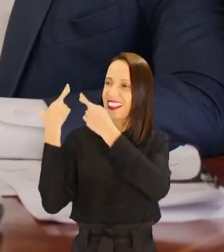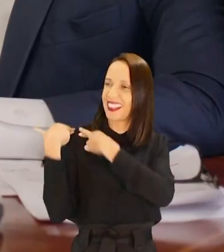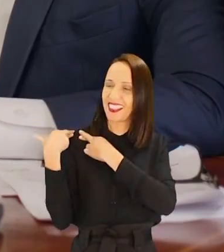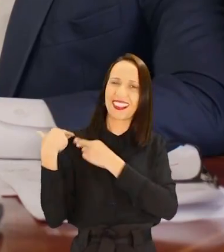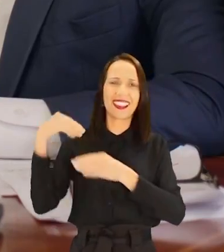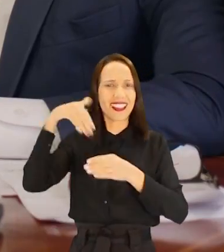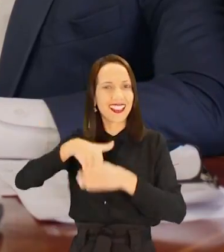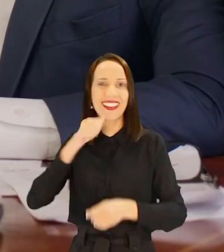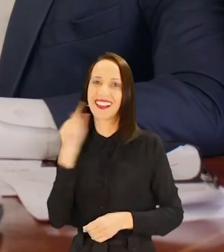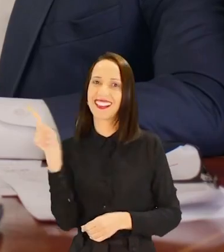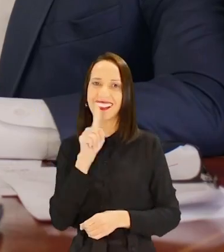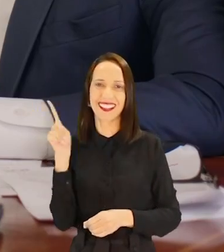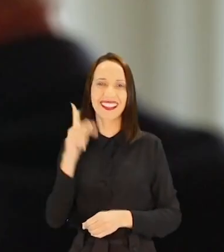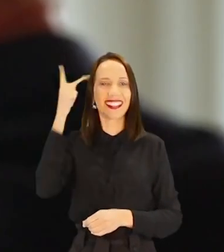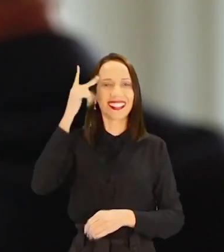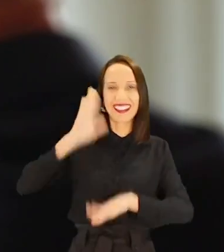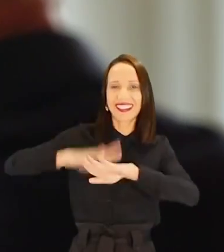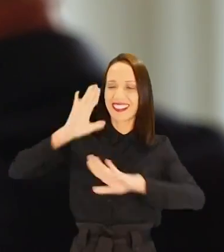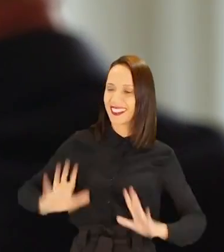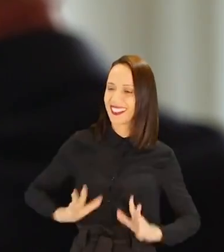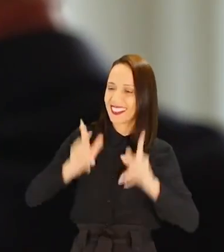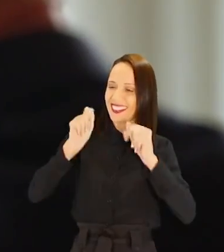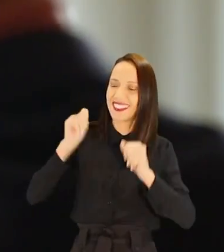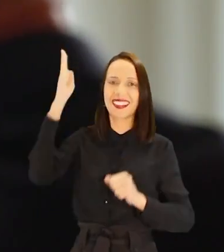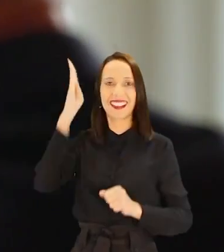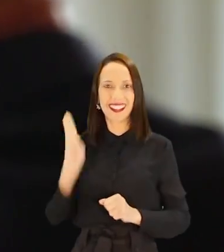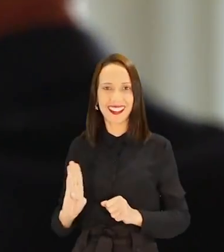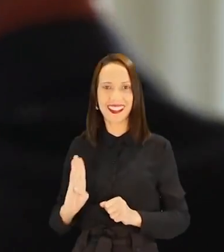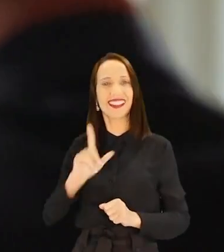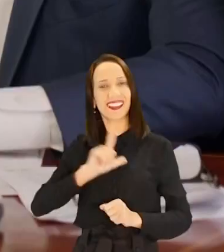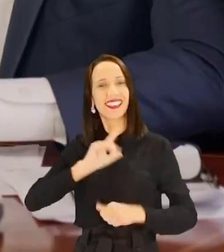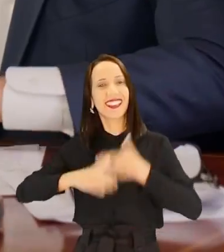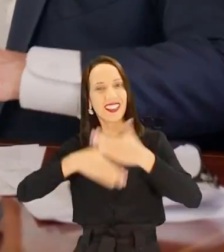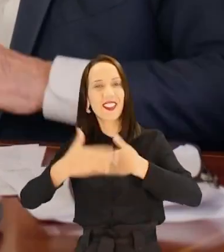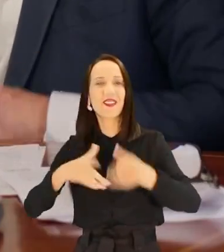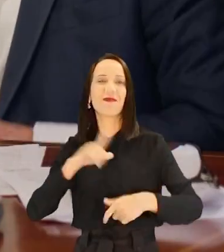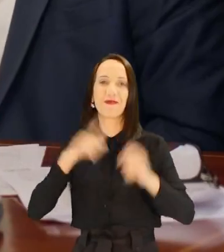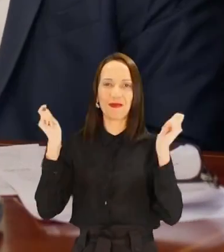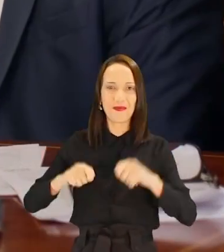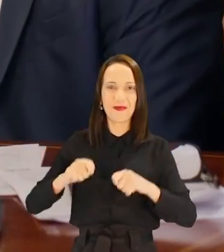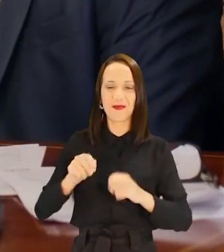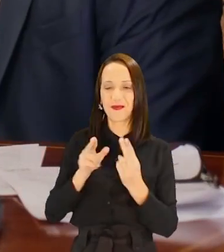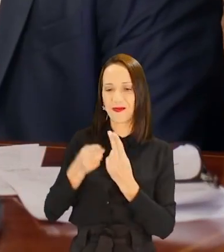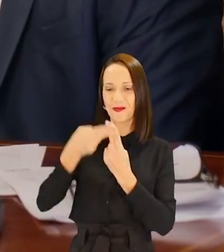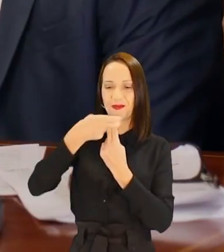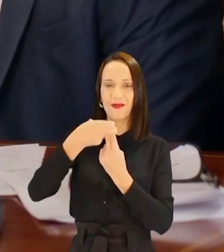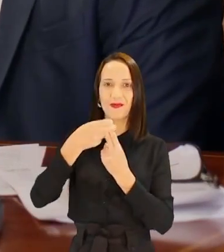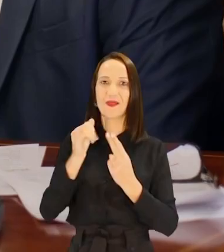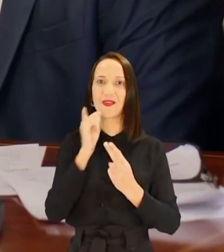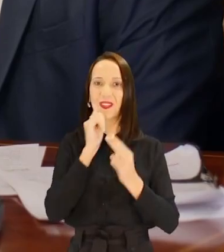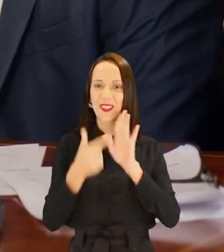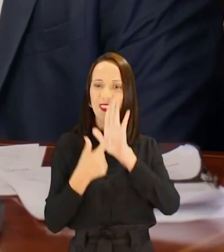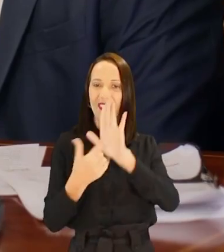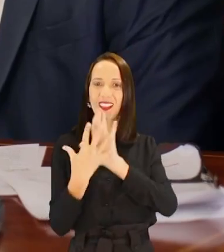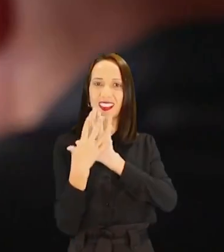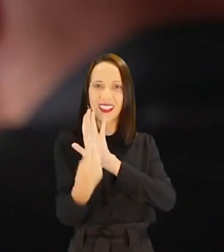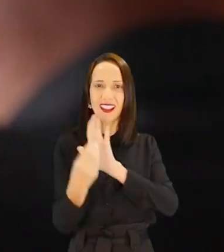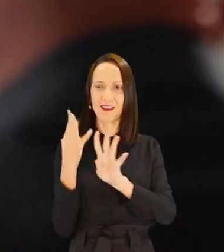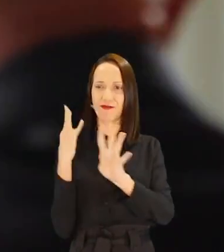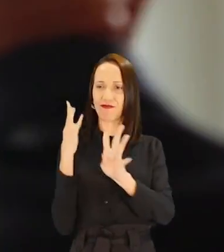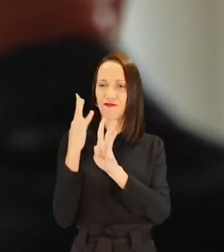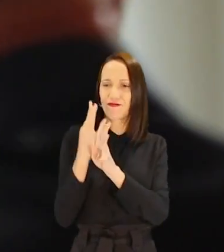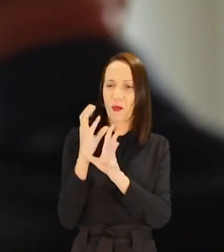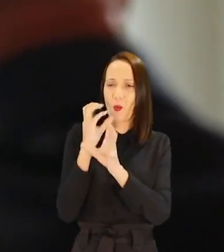Esse é um compromisso pra mim que não é de eleição. São Paulo é a cidade mais rica do Brasil, e por isso tem tudo pra ter um SUS modelo.